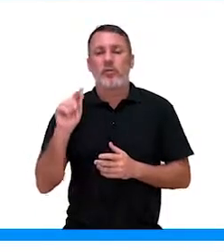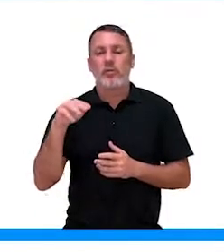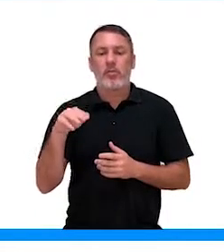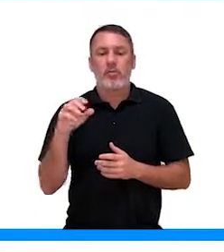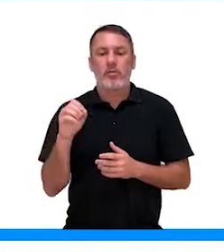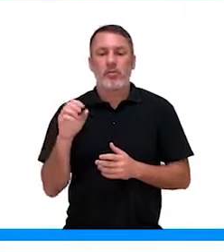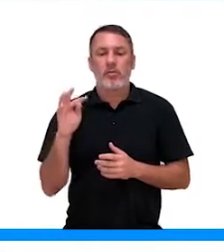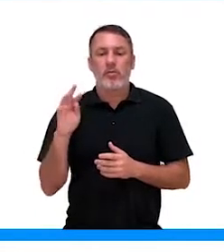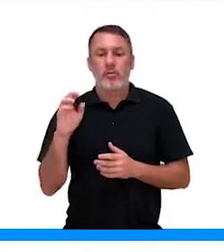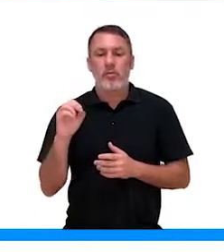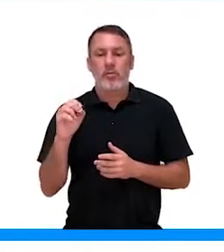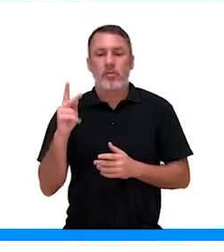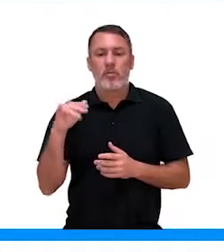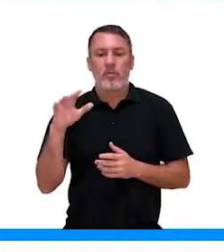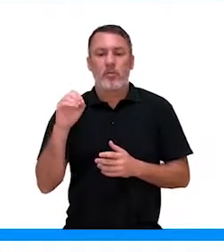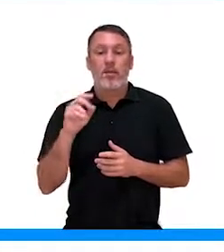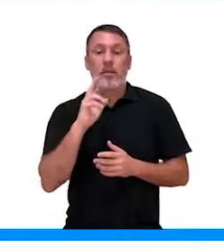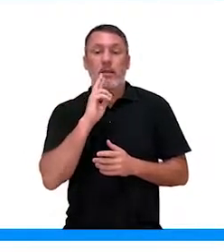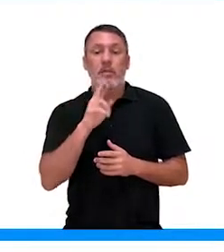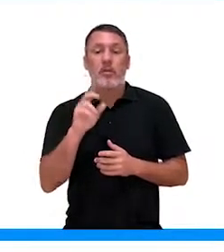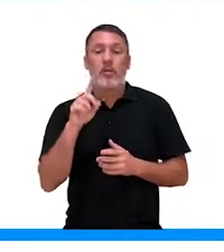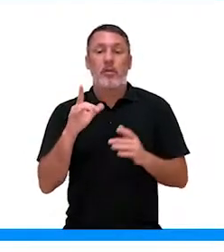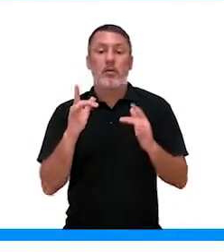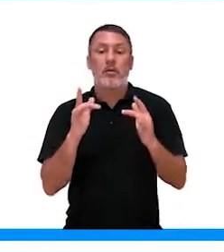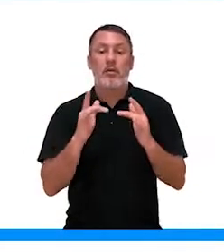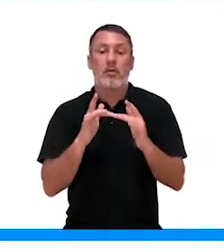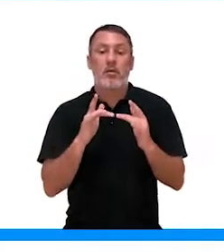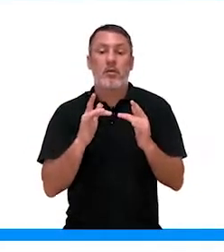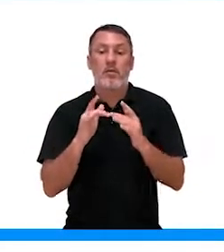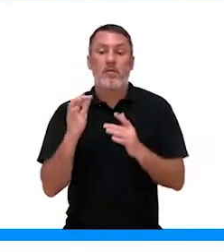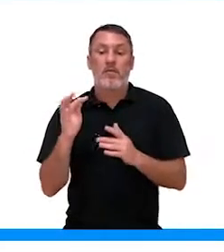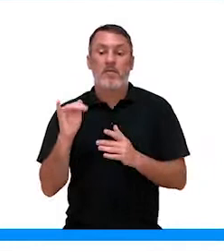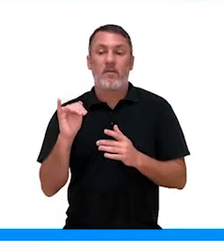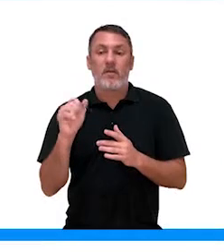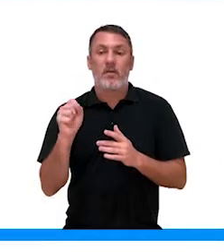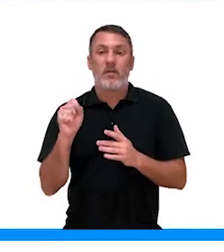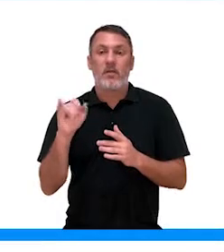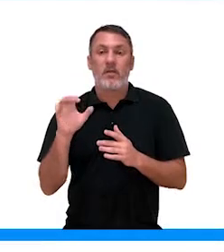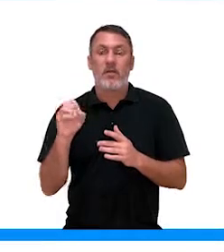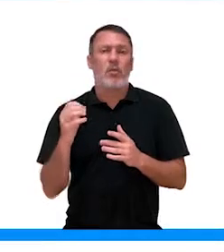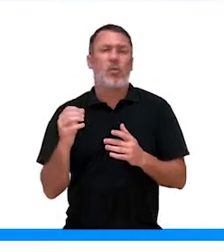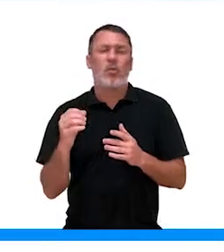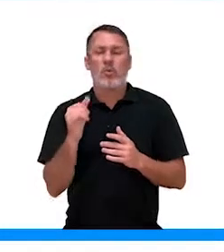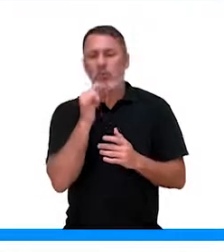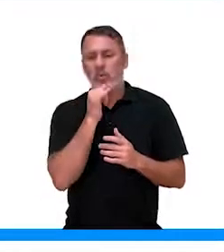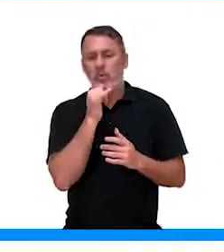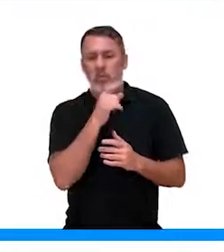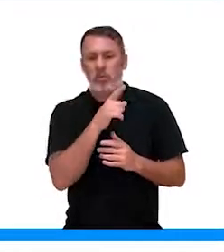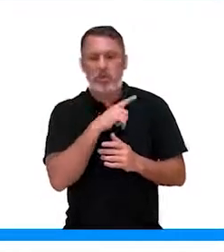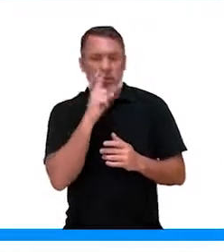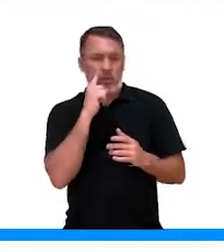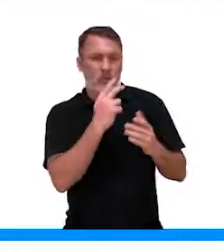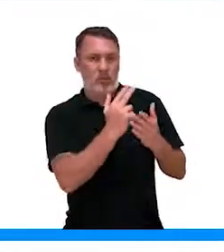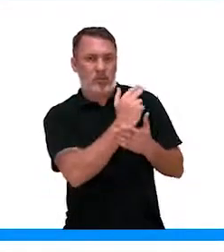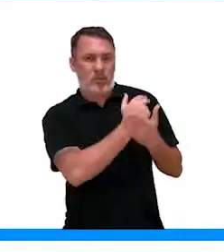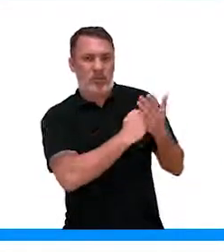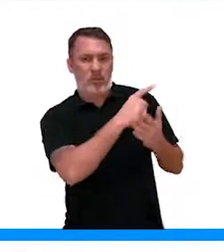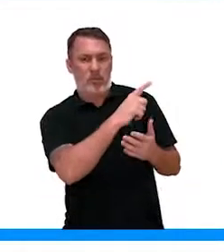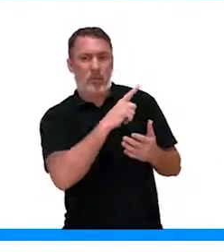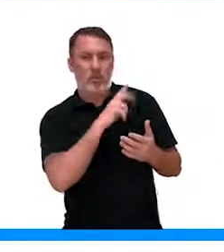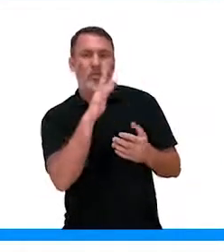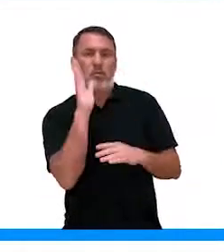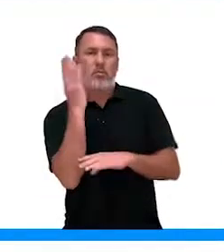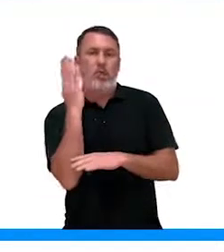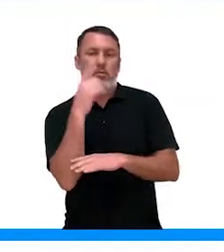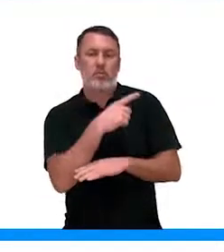Tigmotropismo é o crescimento em resposta ao contato físico, tá? Quando a gente tem, por exemplo, ali, nesse caso,